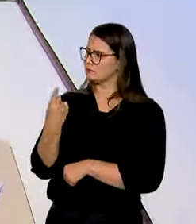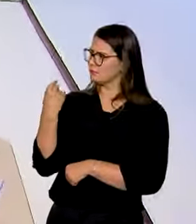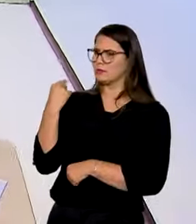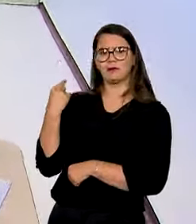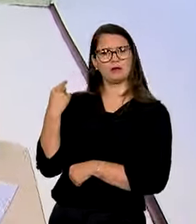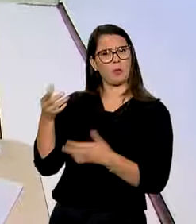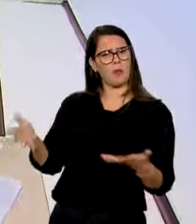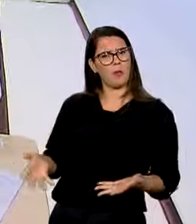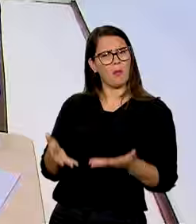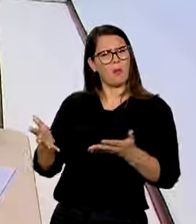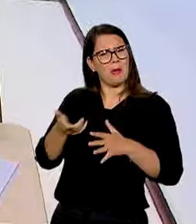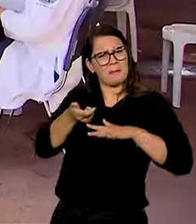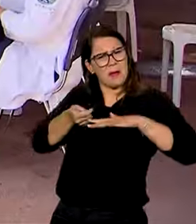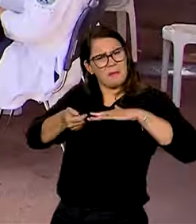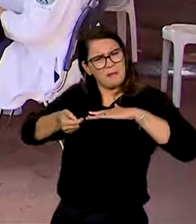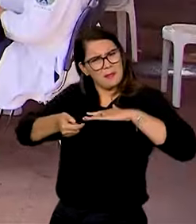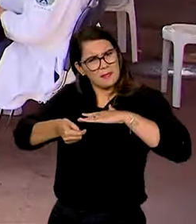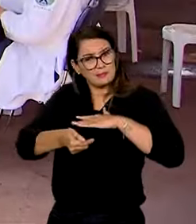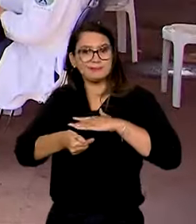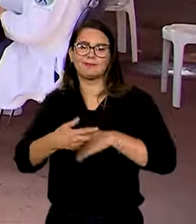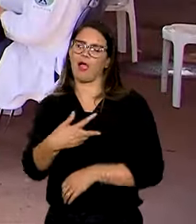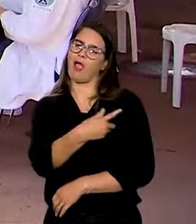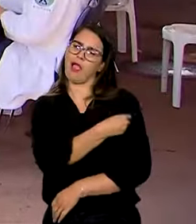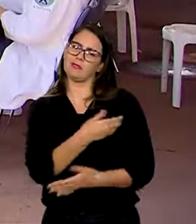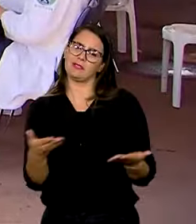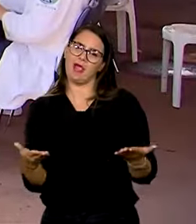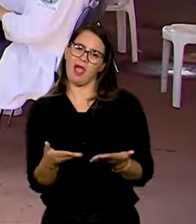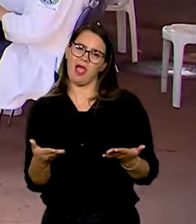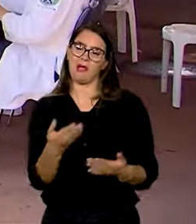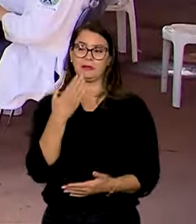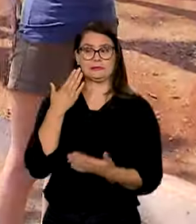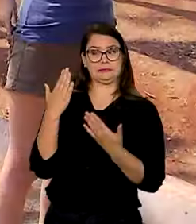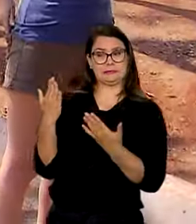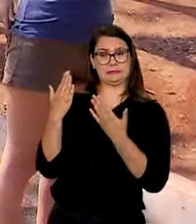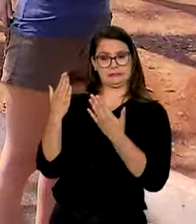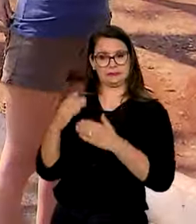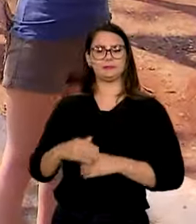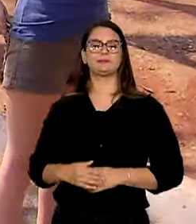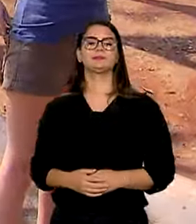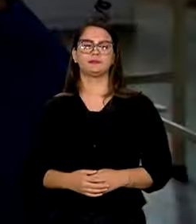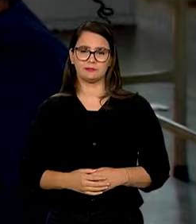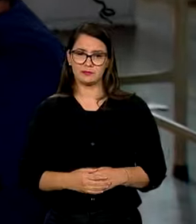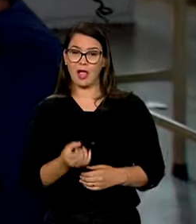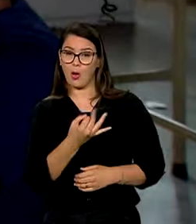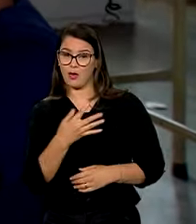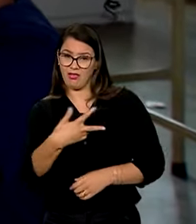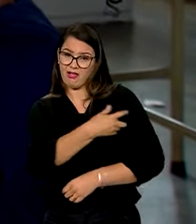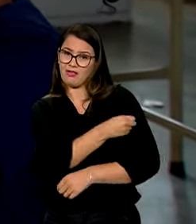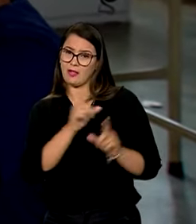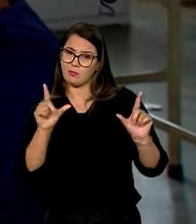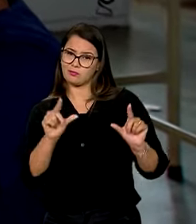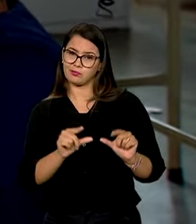com o impulsionamento de fake news, a vacina passou a ser vista com desconfiança. A cobertura caiu e a